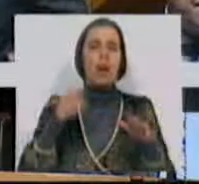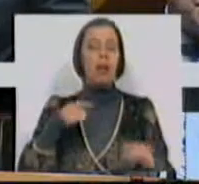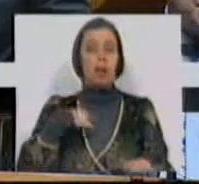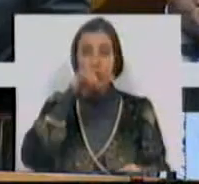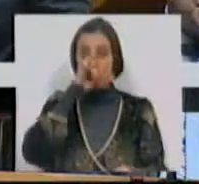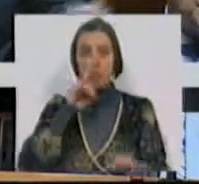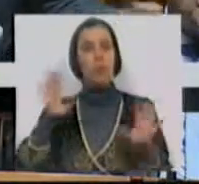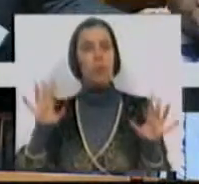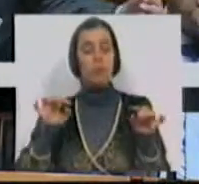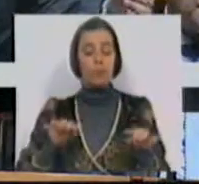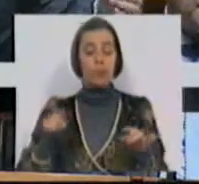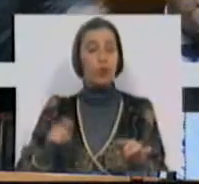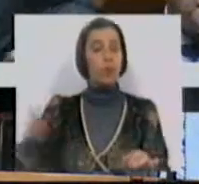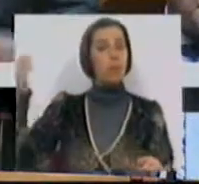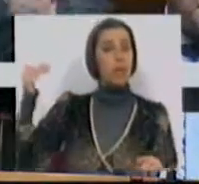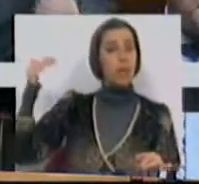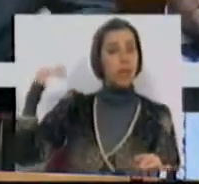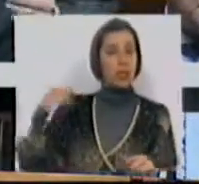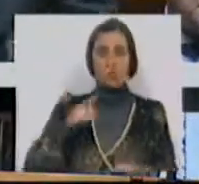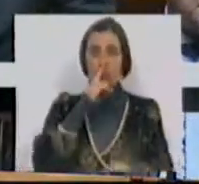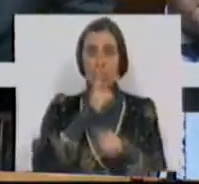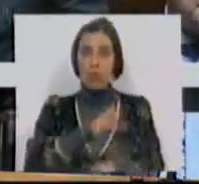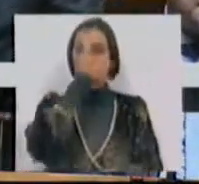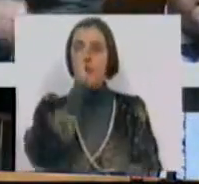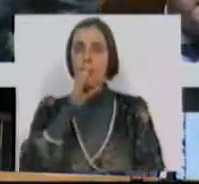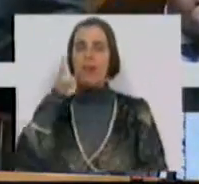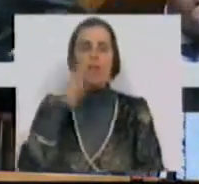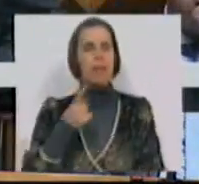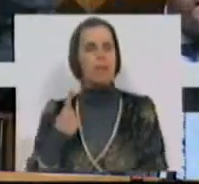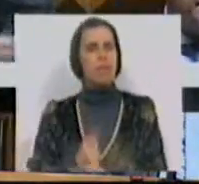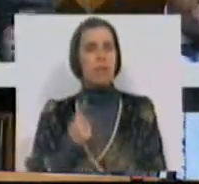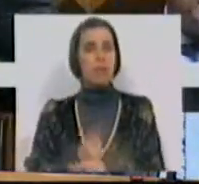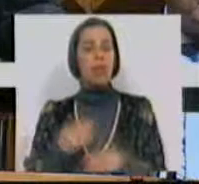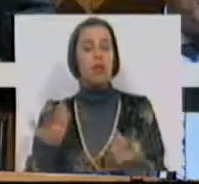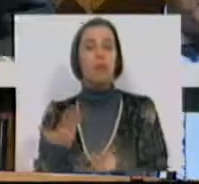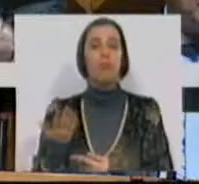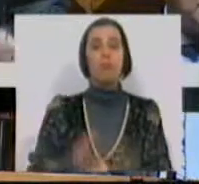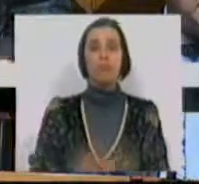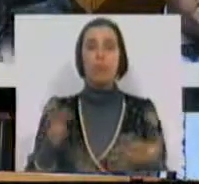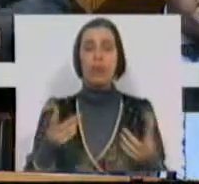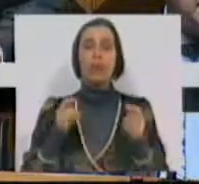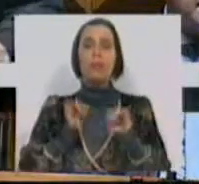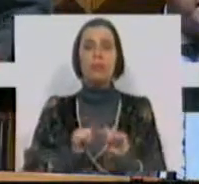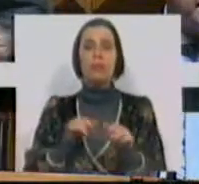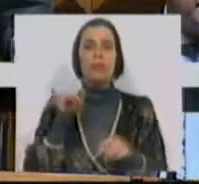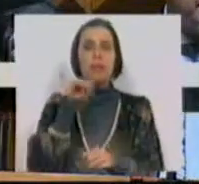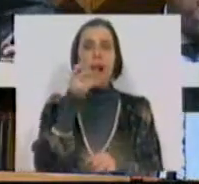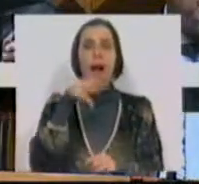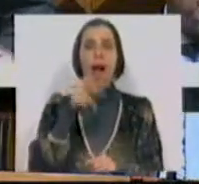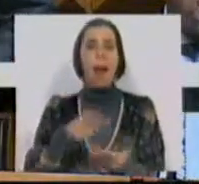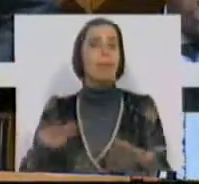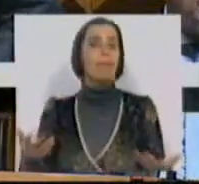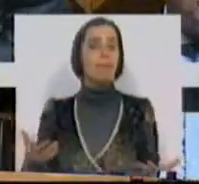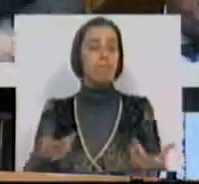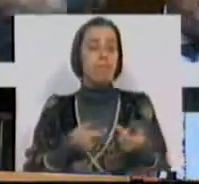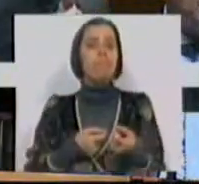recordamos aqui há uns meses do mesmo Governo dizer o mesmo sobre, por exemplo, o dossiê da ANA. E o que é que temos?